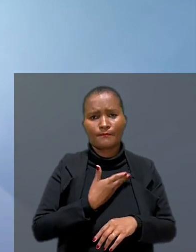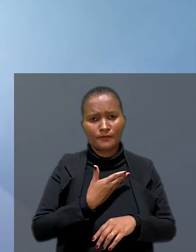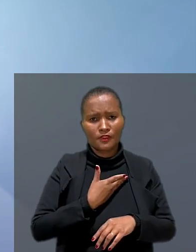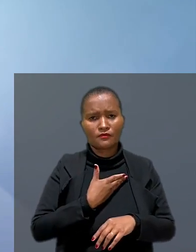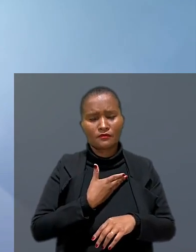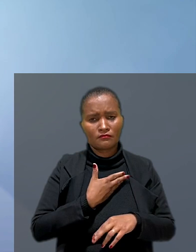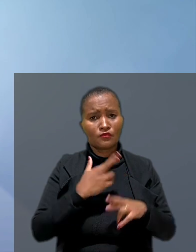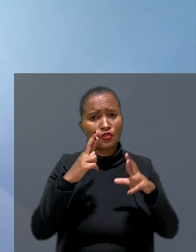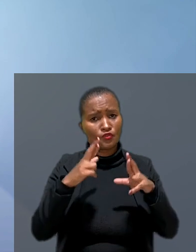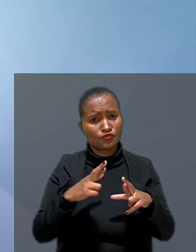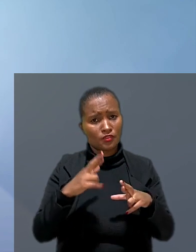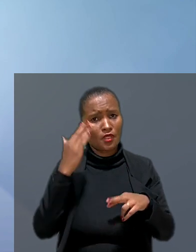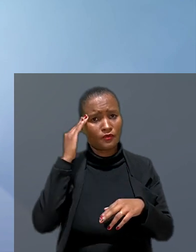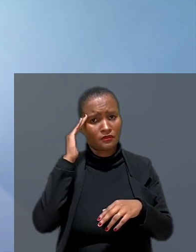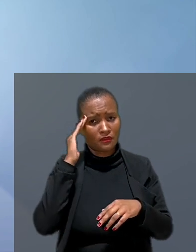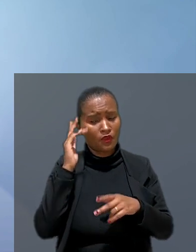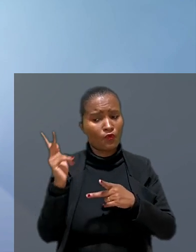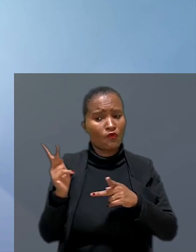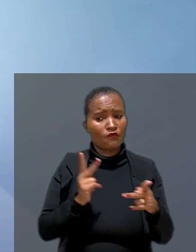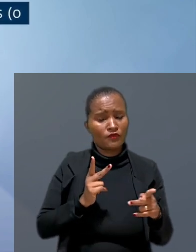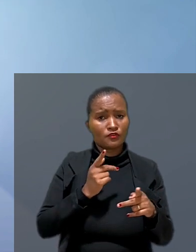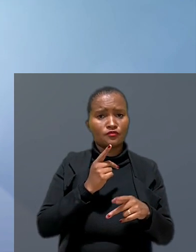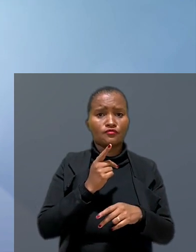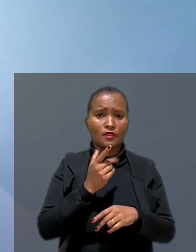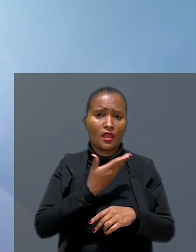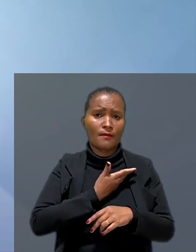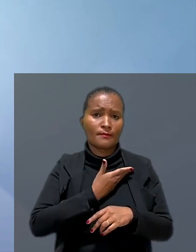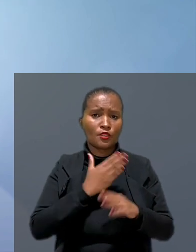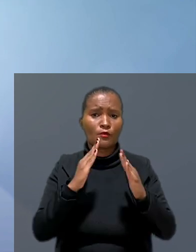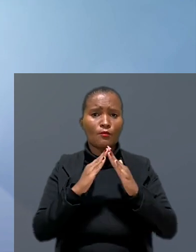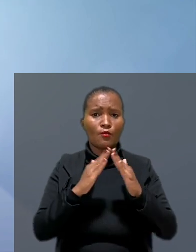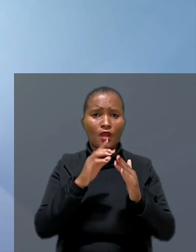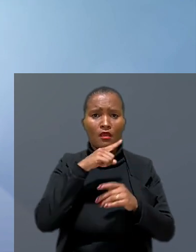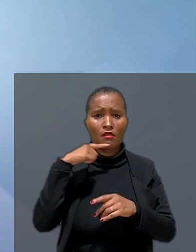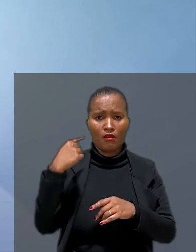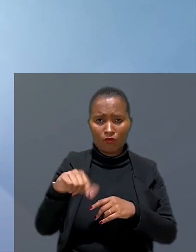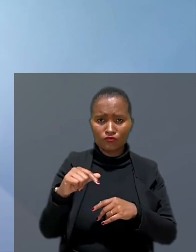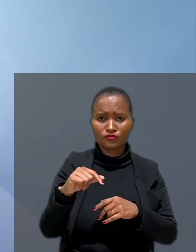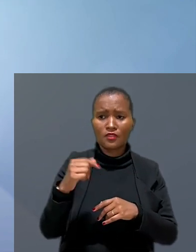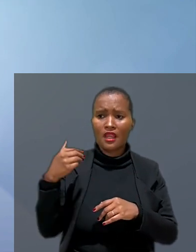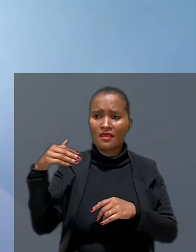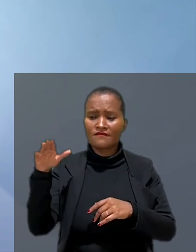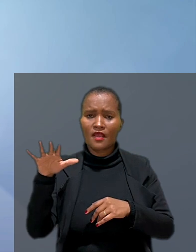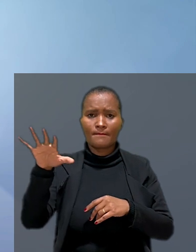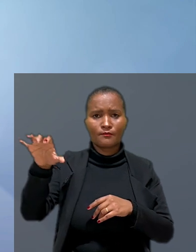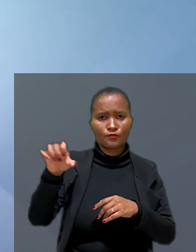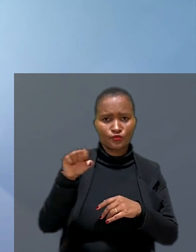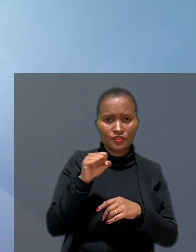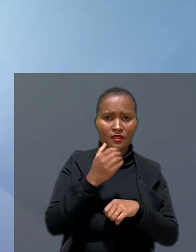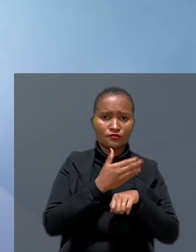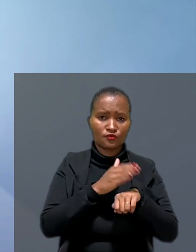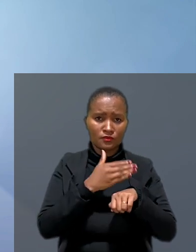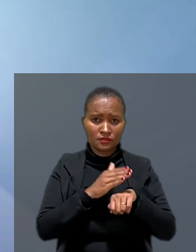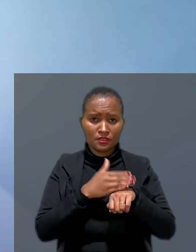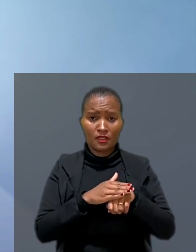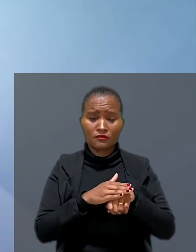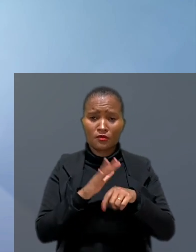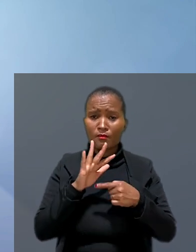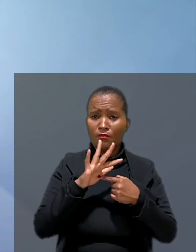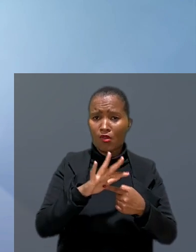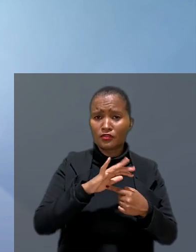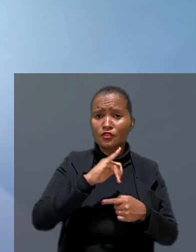de amizade. Conforme o regional, o convite do jogador para o amigo ir morar na Rússia e levá-lo e buscá-lo nos treinos